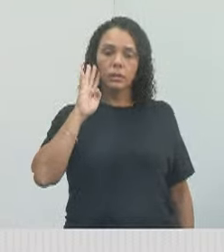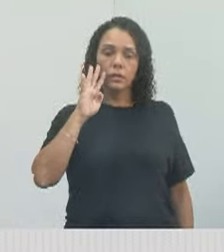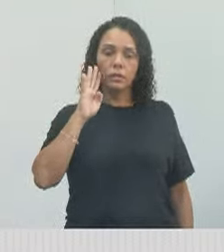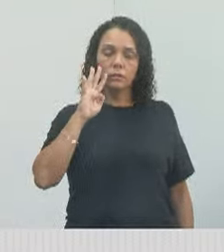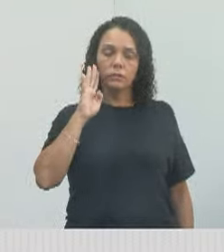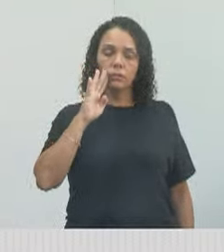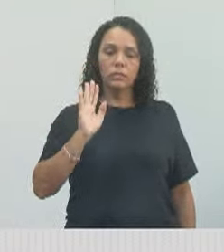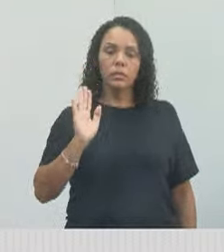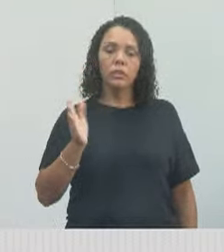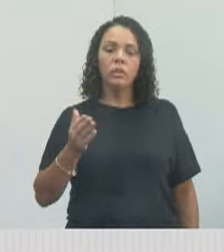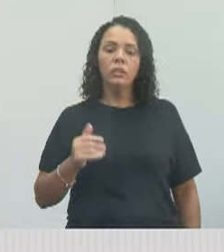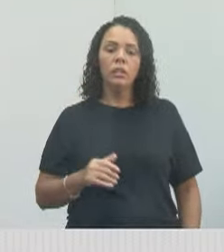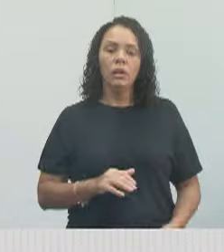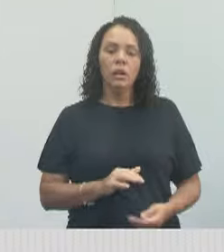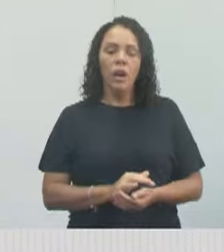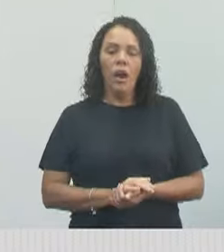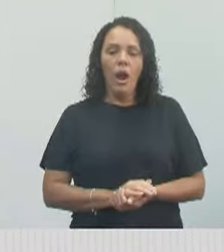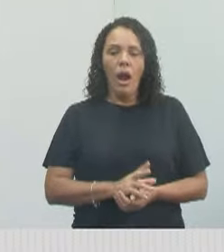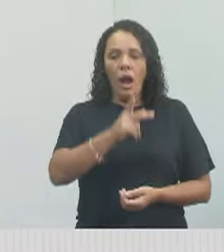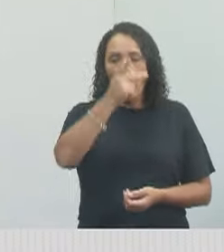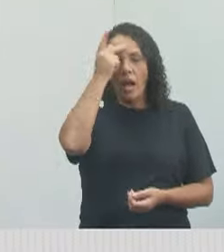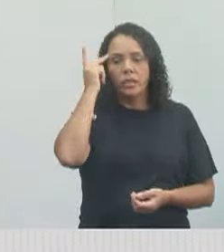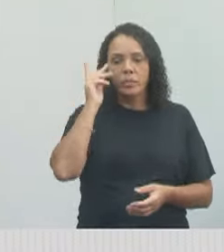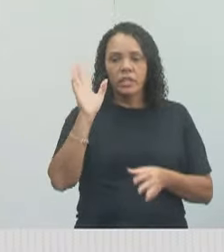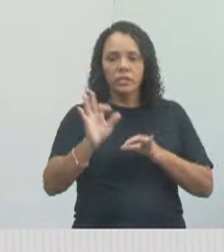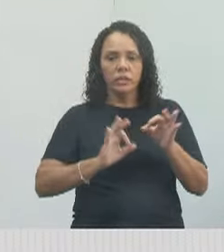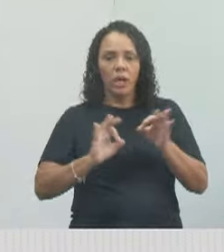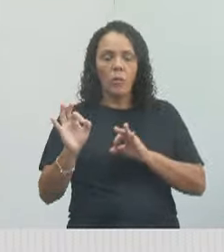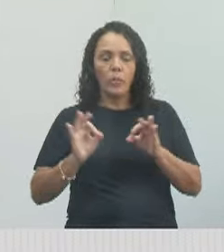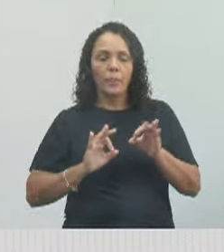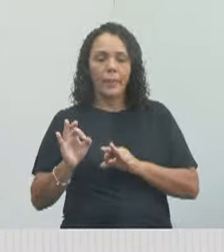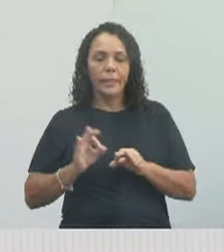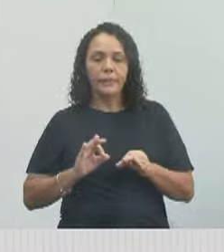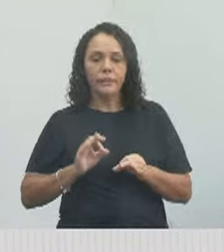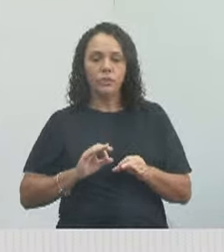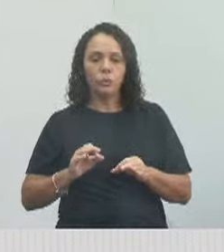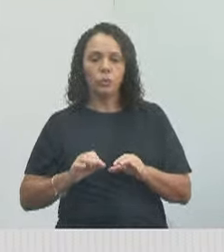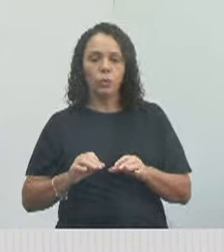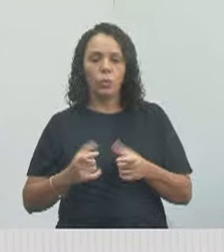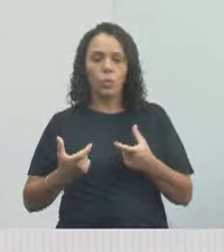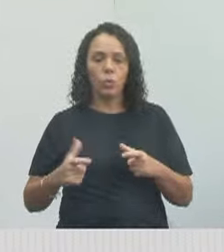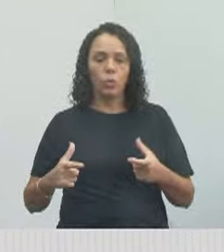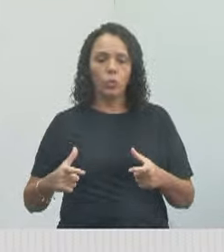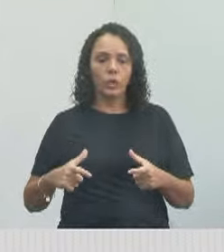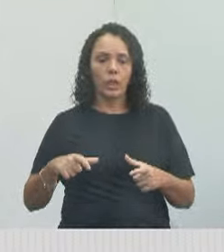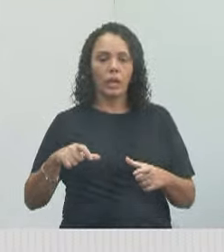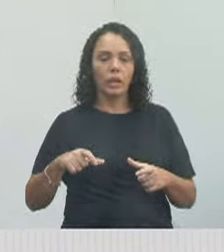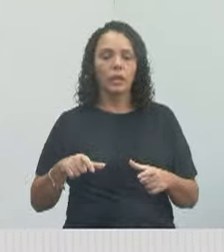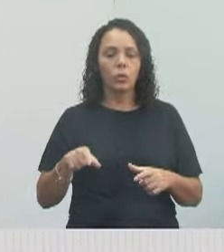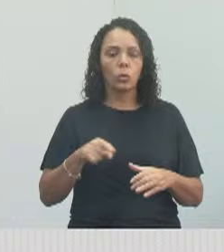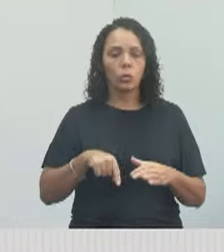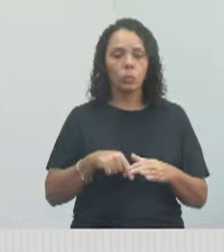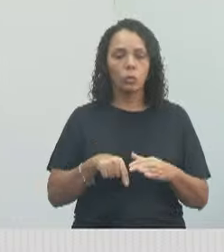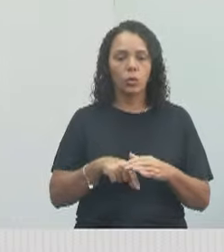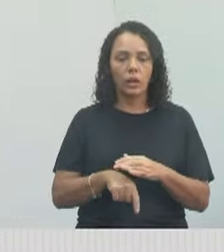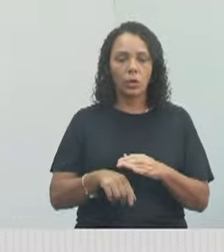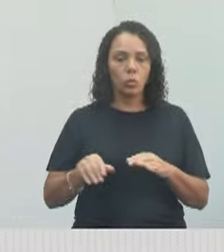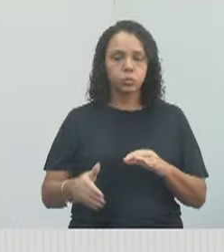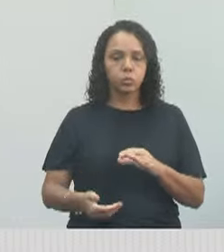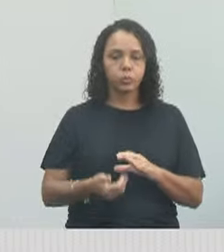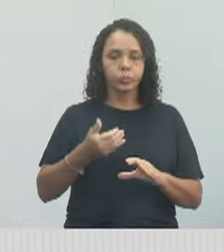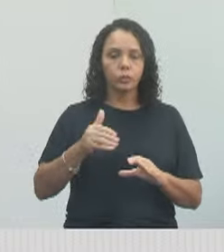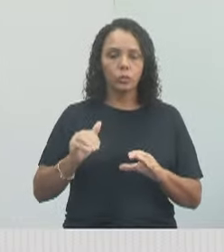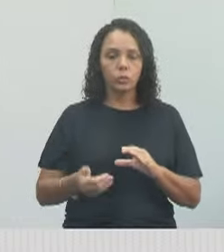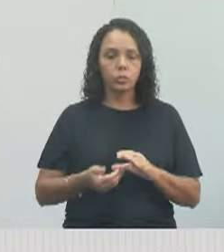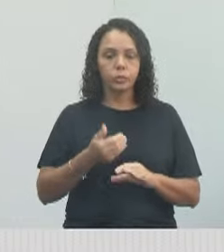já vai, o pessoal lá está fazendo a perfuração e a gente vai acompanhar dia